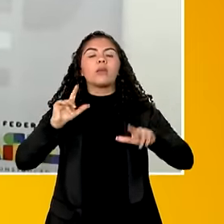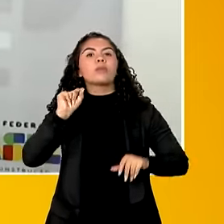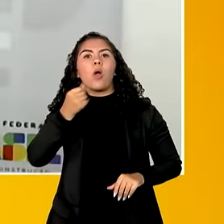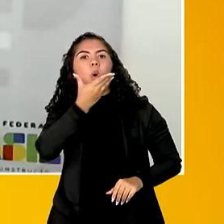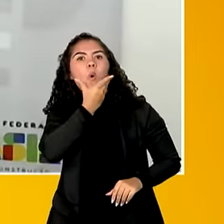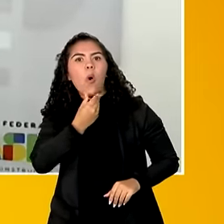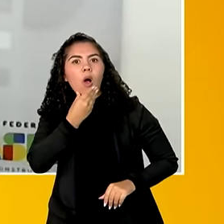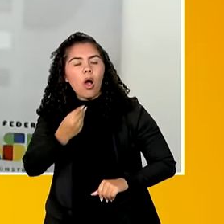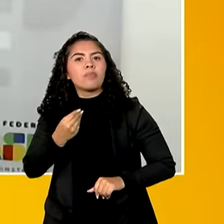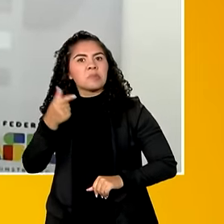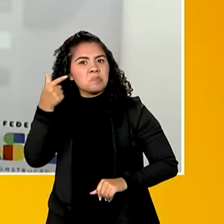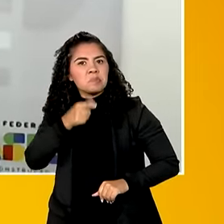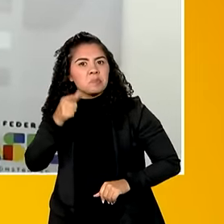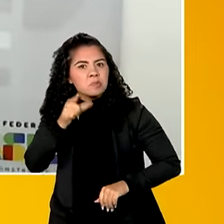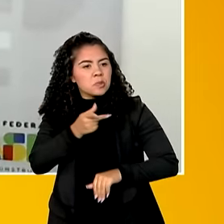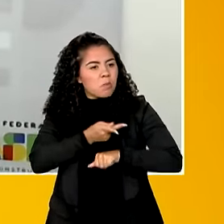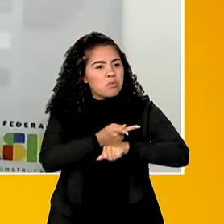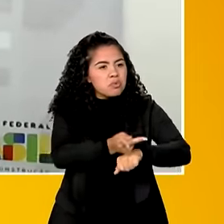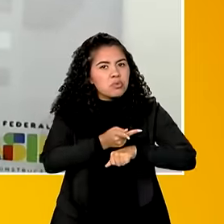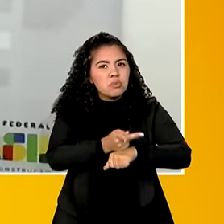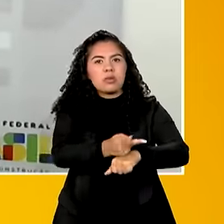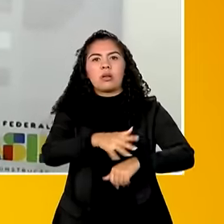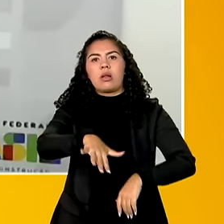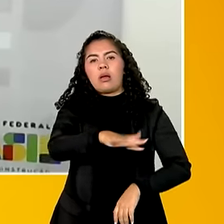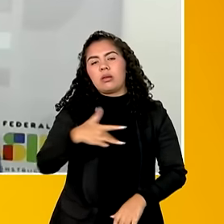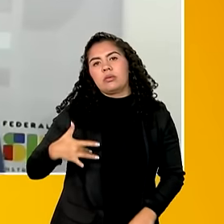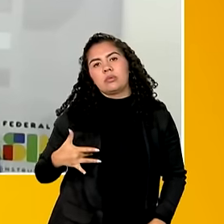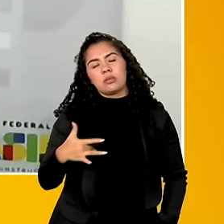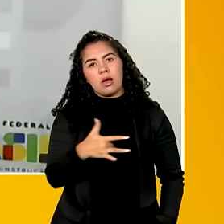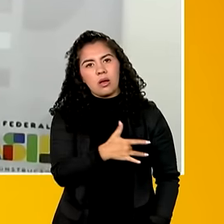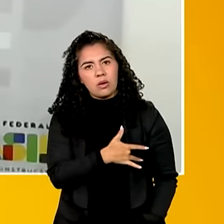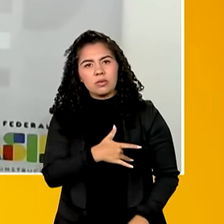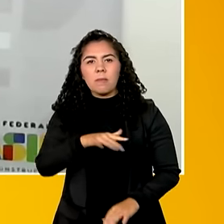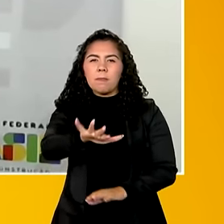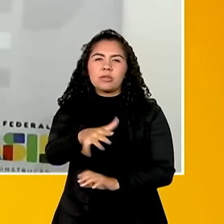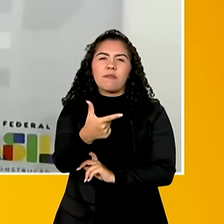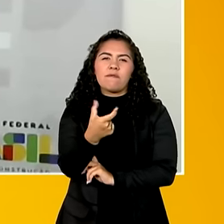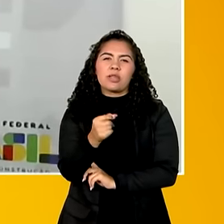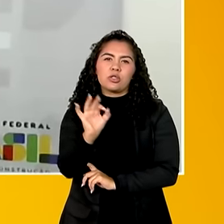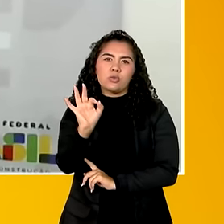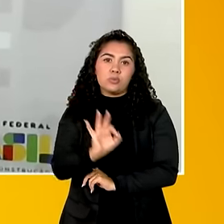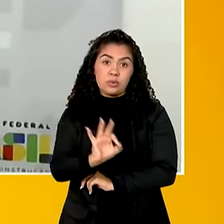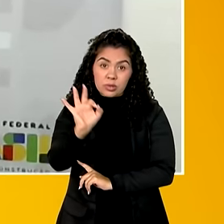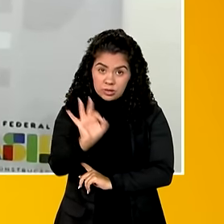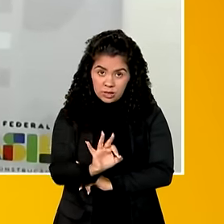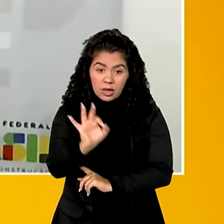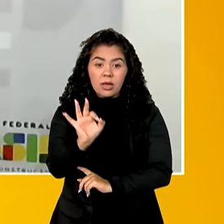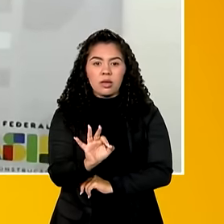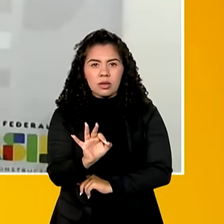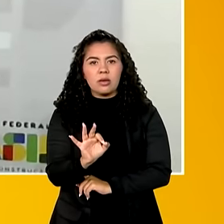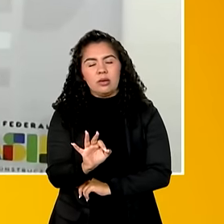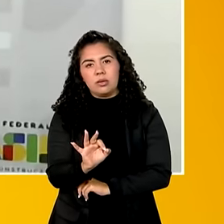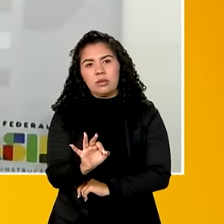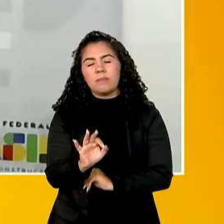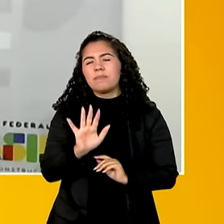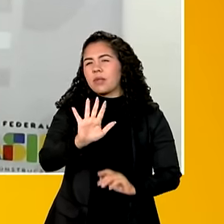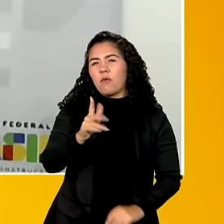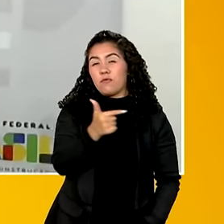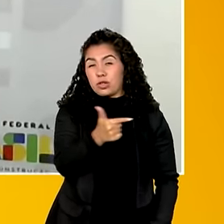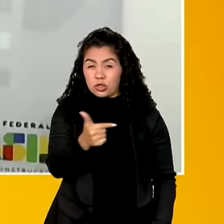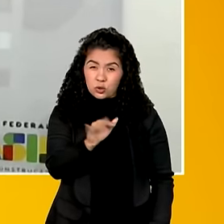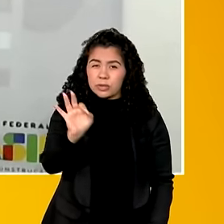na atenção primária à saúde de aproximadamente 20%, com 22%